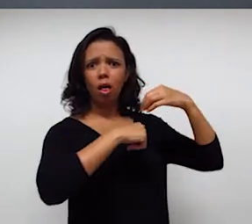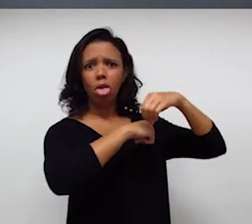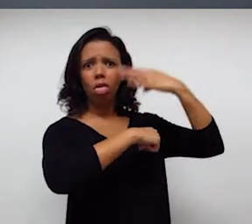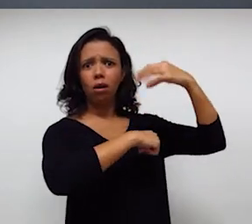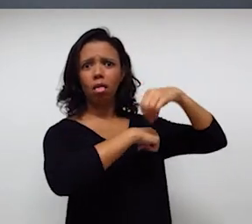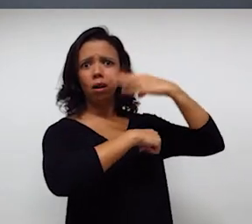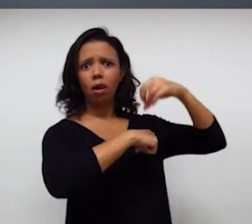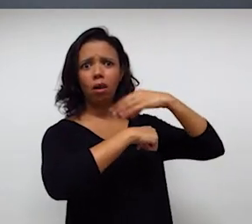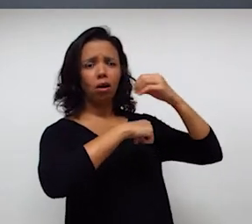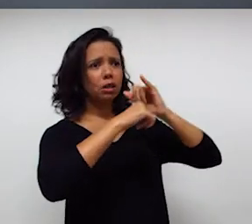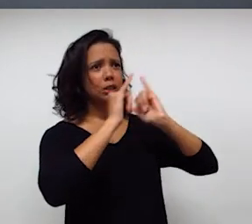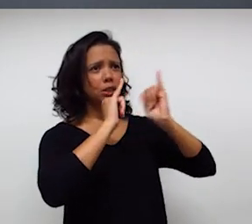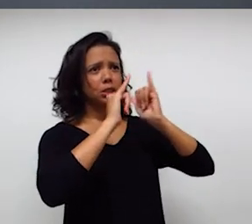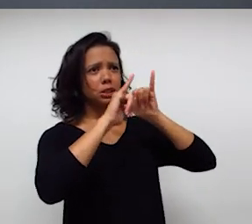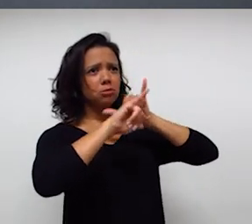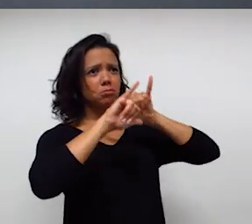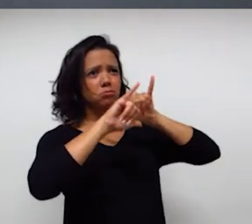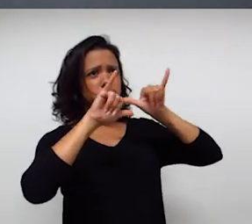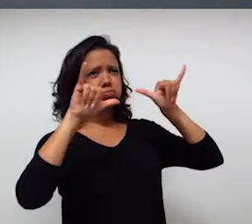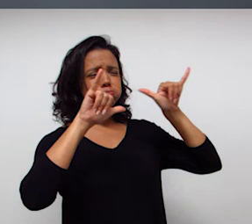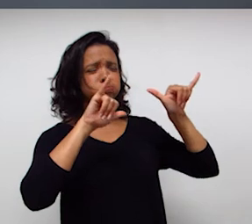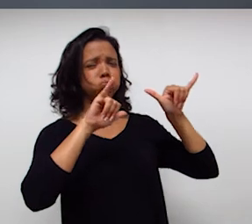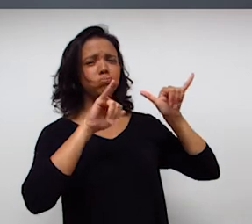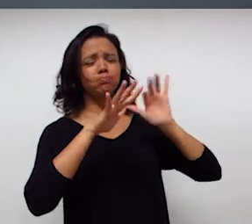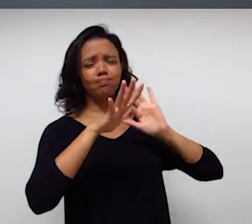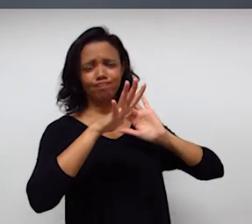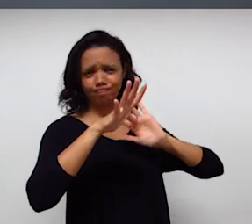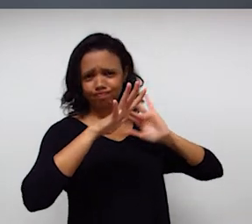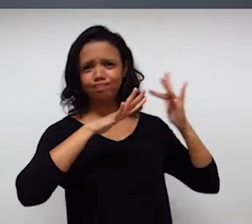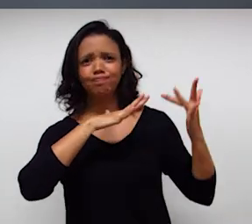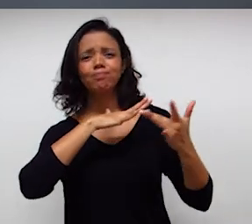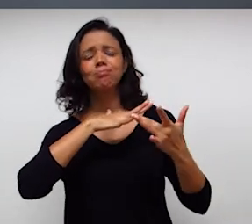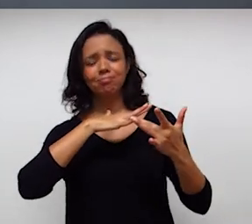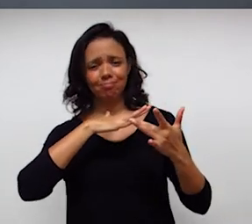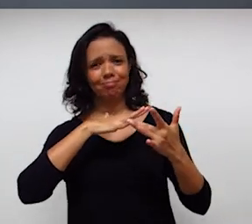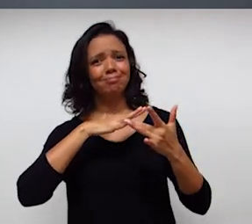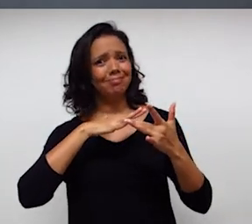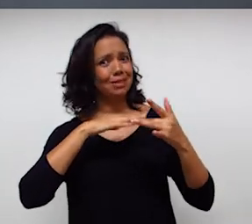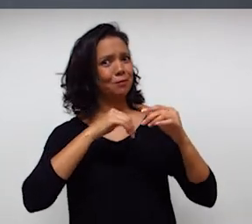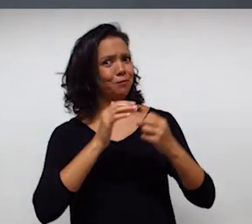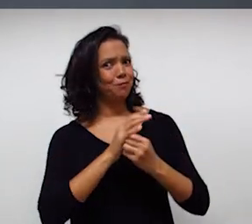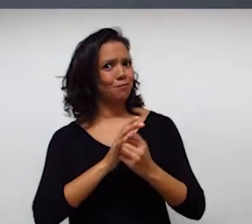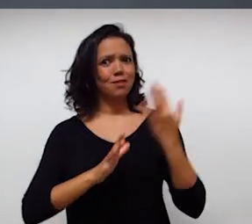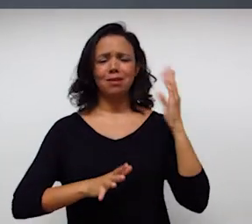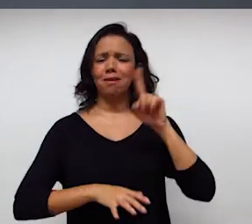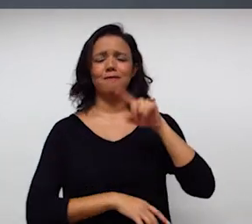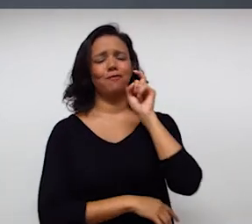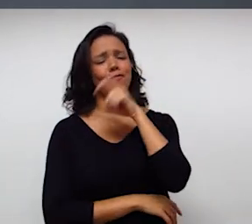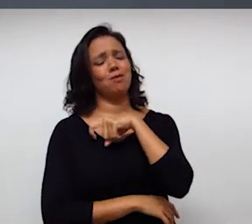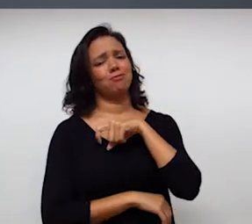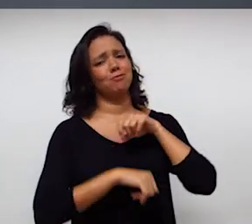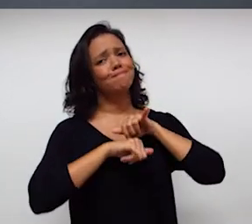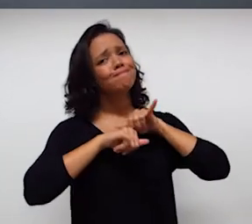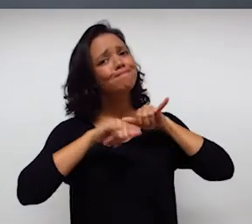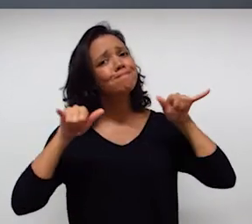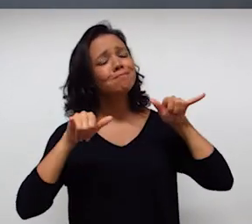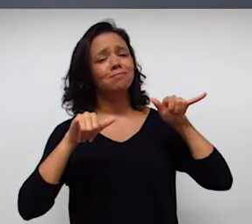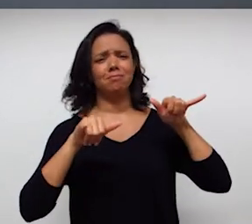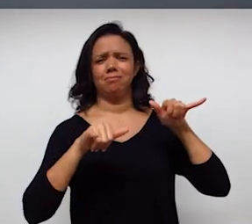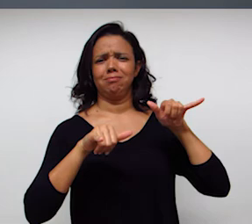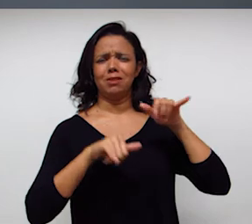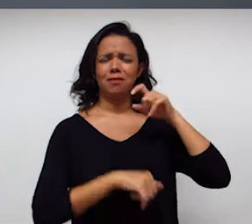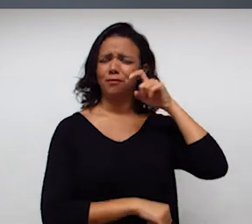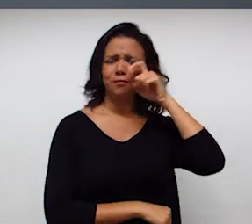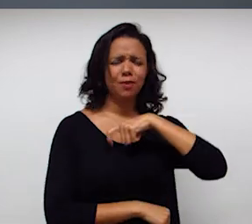em informações das redes sociais. Muitas dessas informações são fake news ou